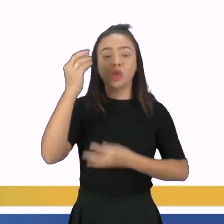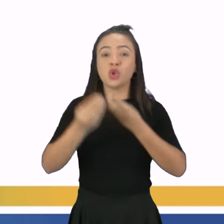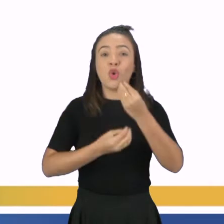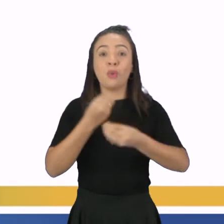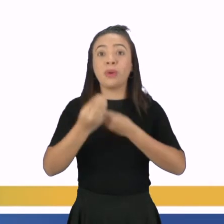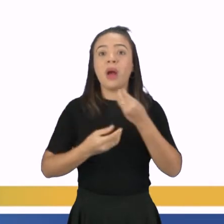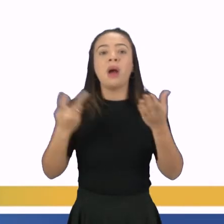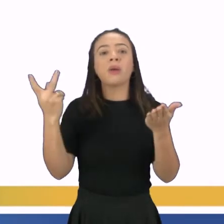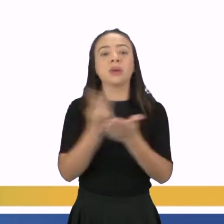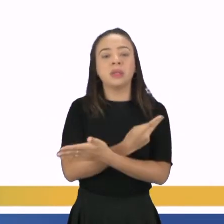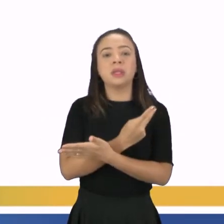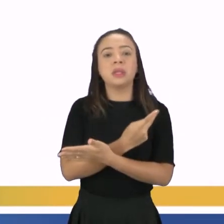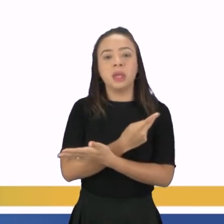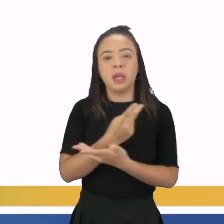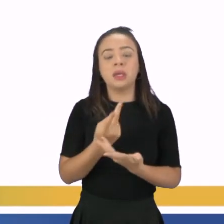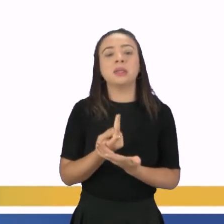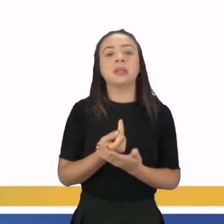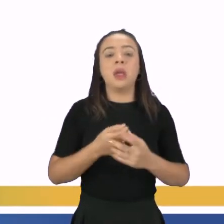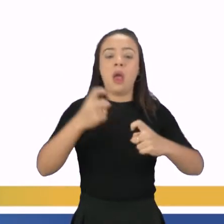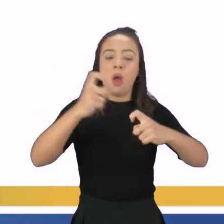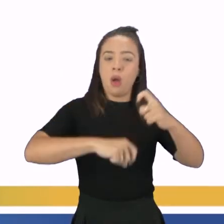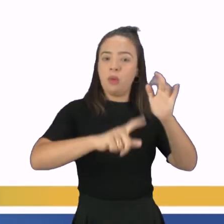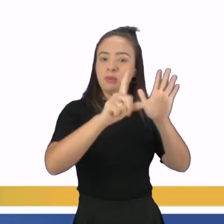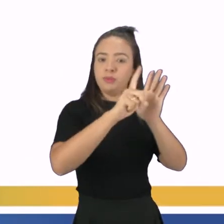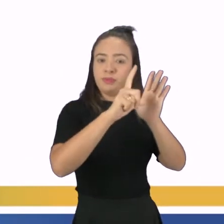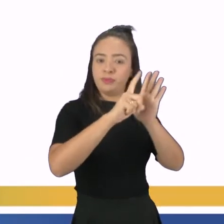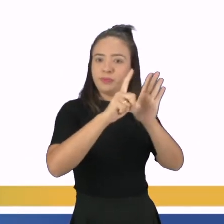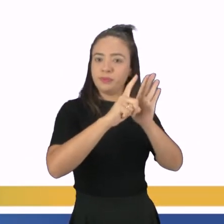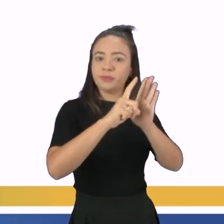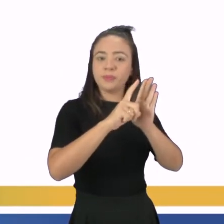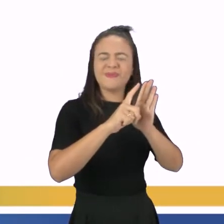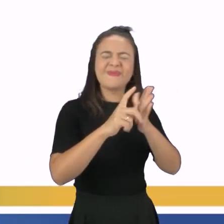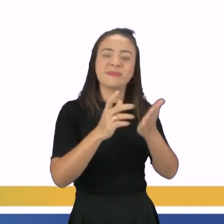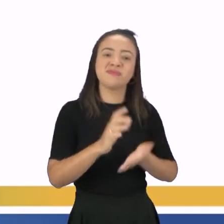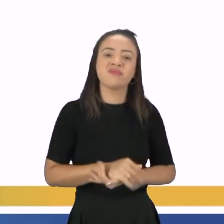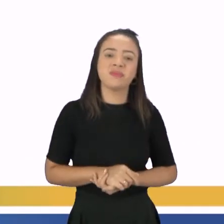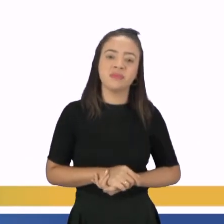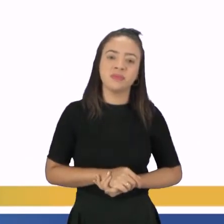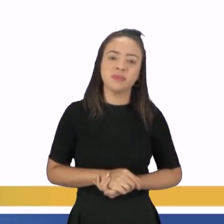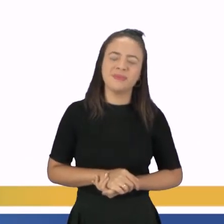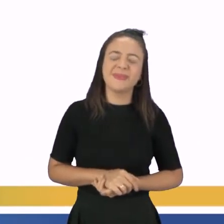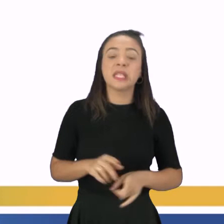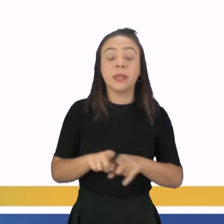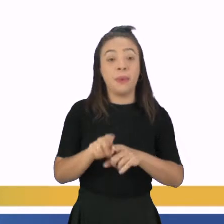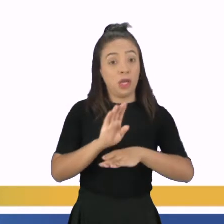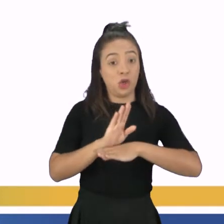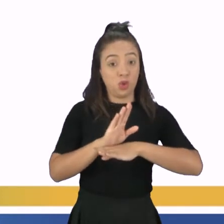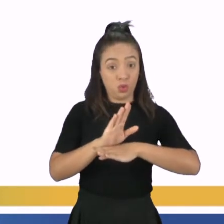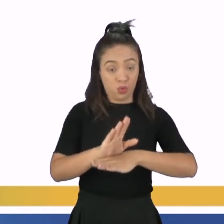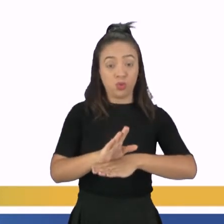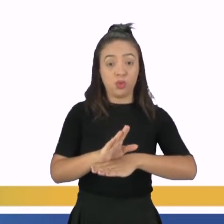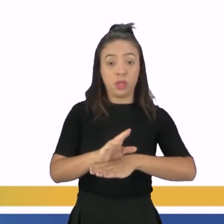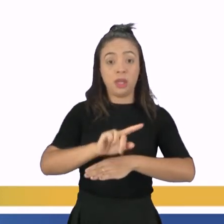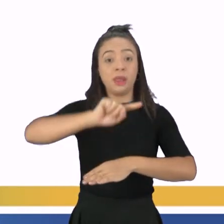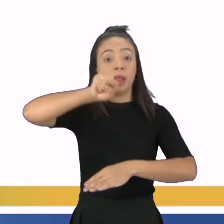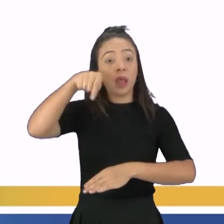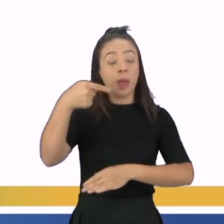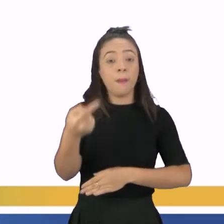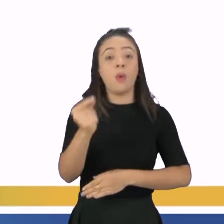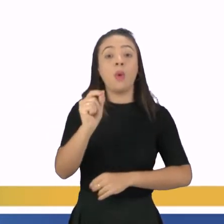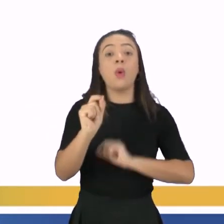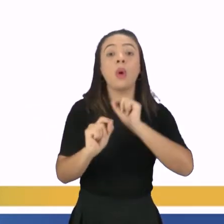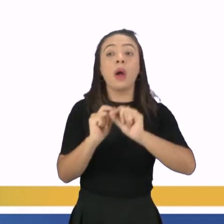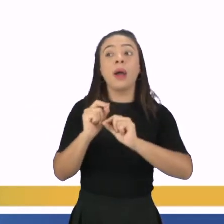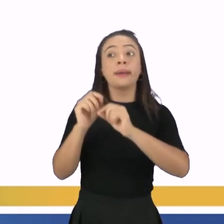como funciona o sistema reprodutor masculino, tá? Isso também vai facilitar Quando nós estivermos estudando Revisando o